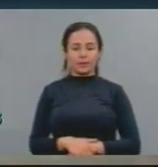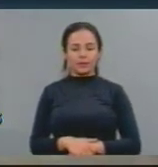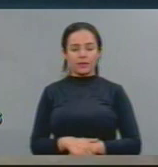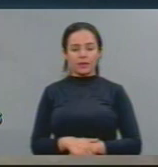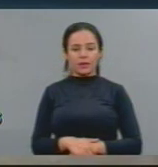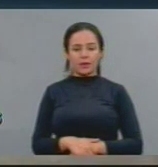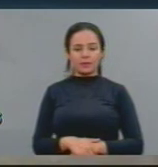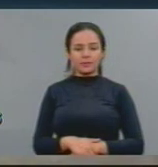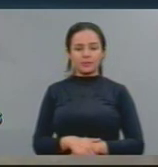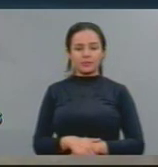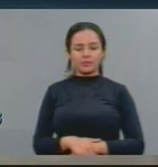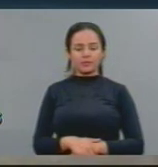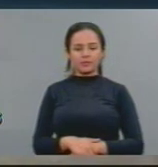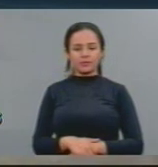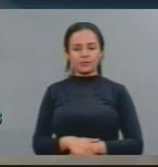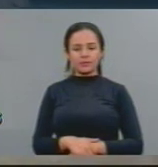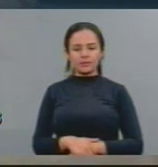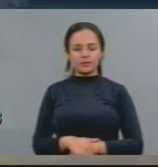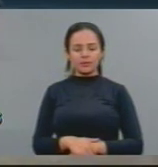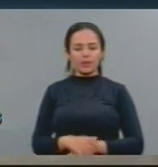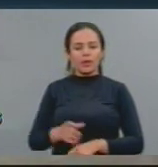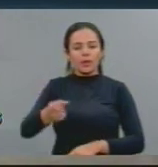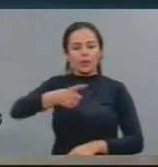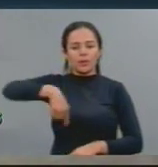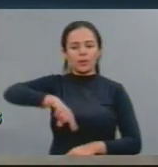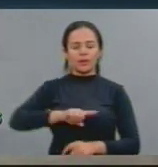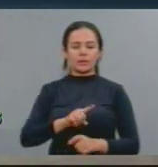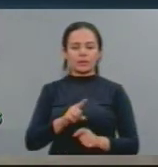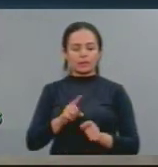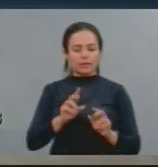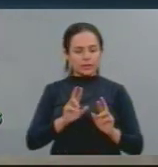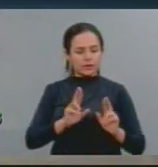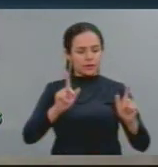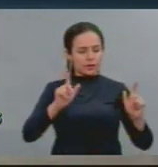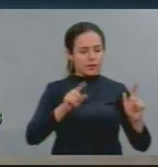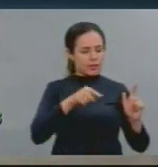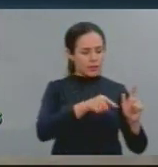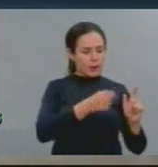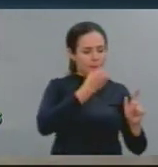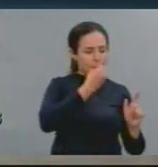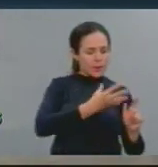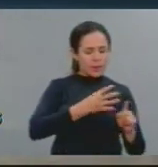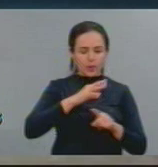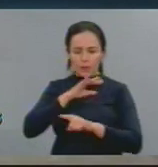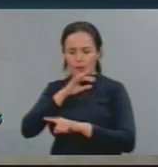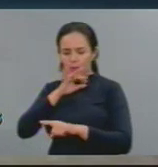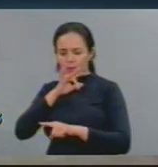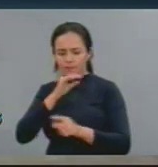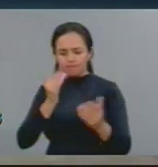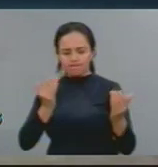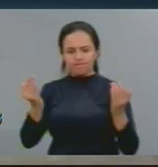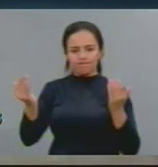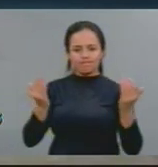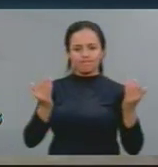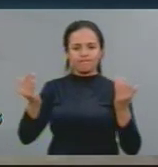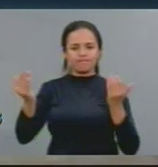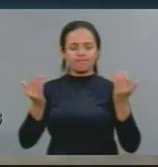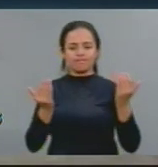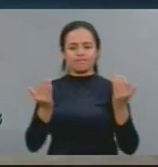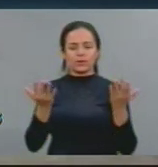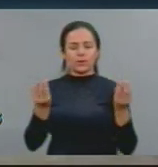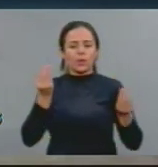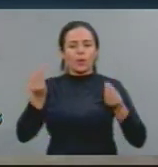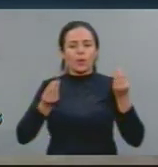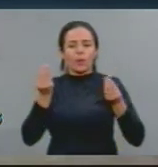capacidade de distinguir o bom e o ruim. Há muitos desses que estão a produzir